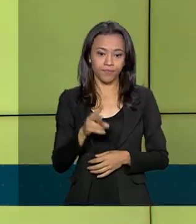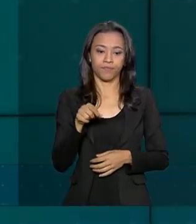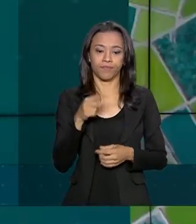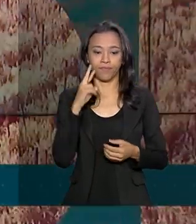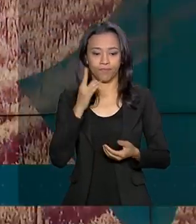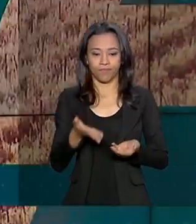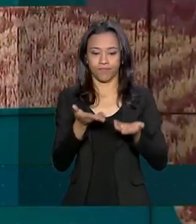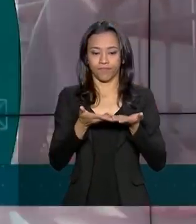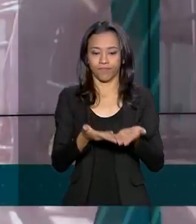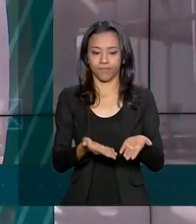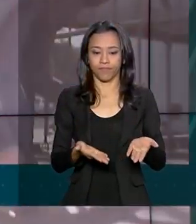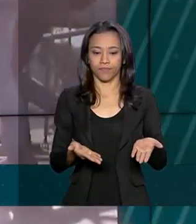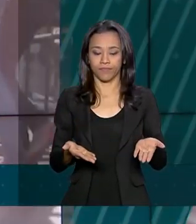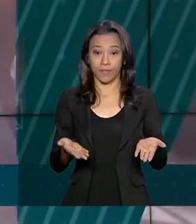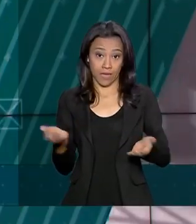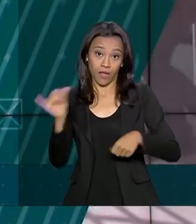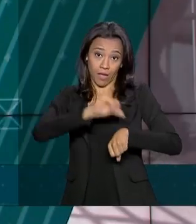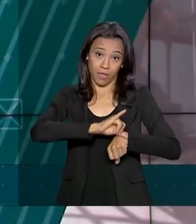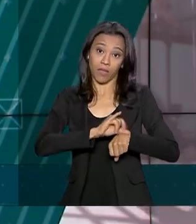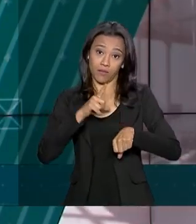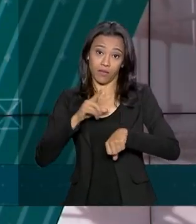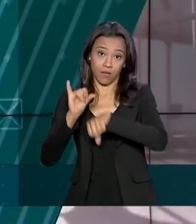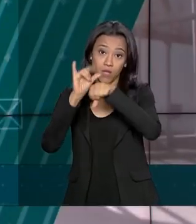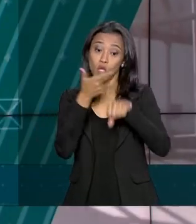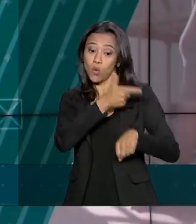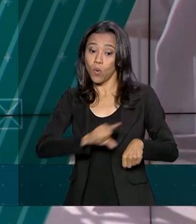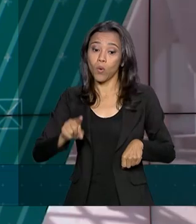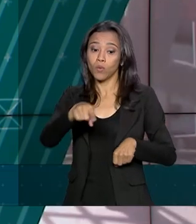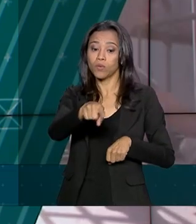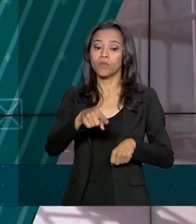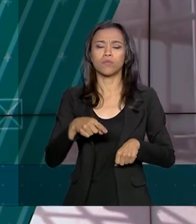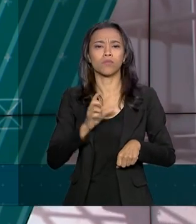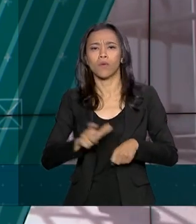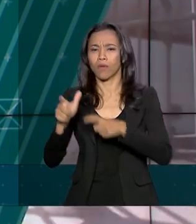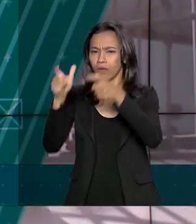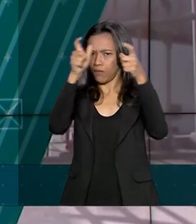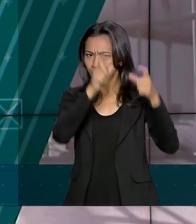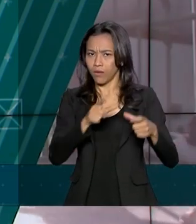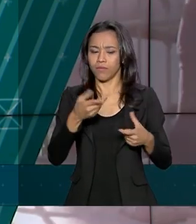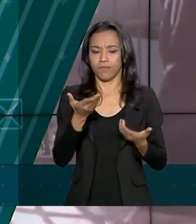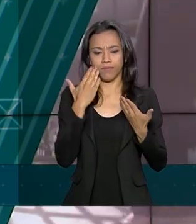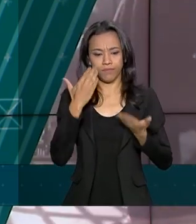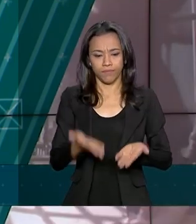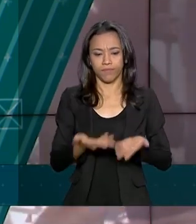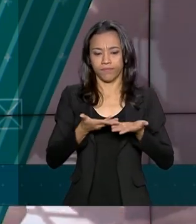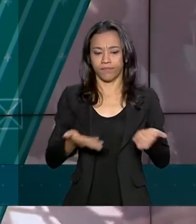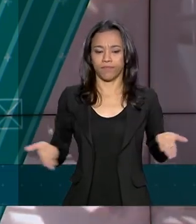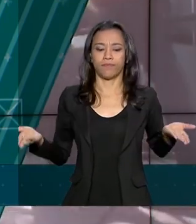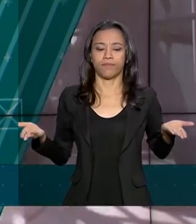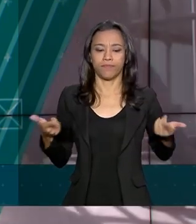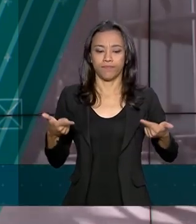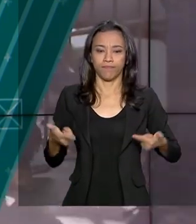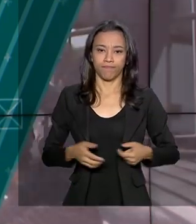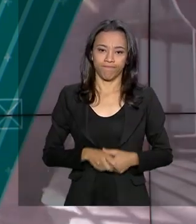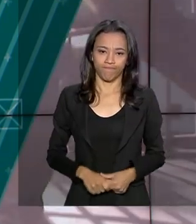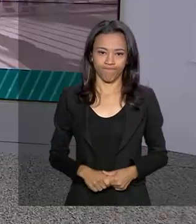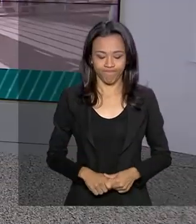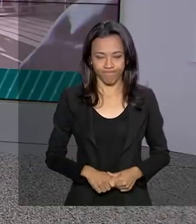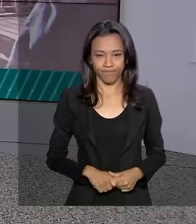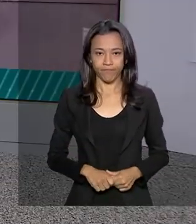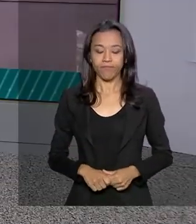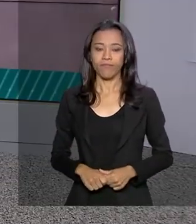-0001, nas capitais, e 0800-729-0001, nas demais localidades.